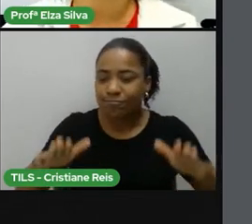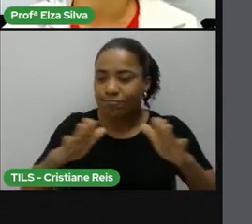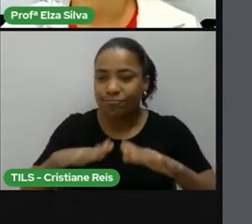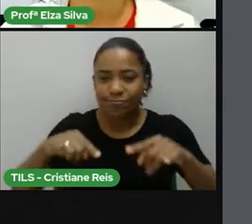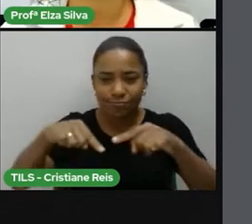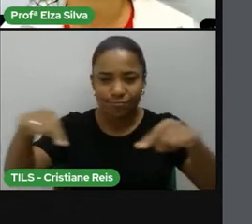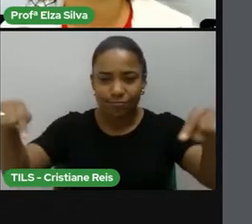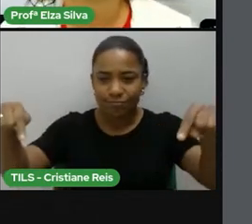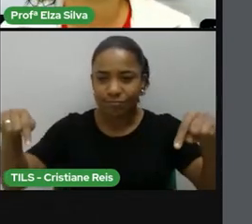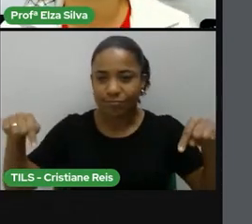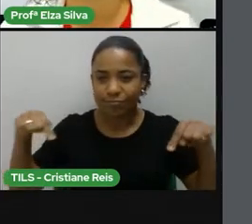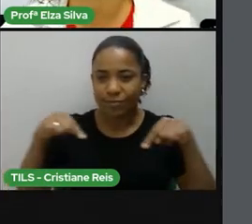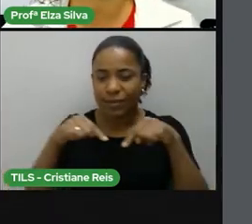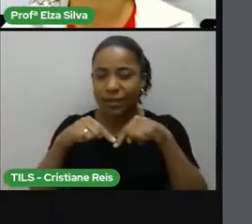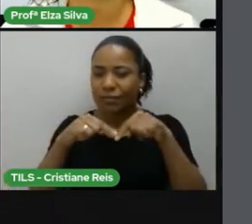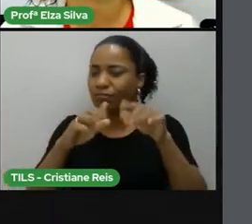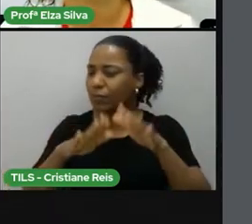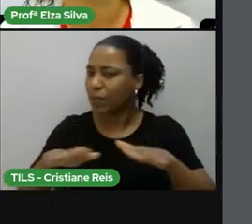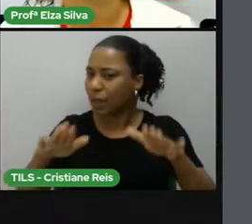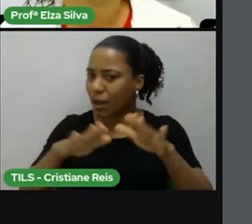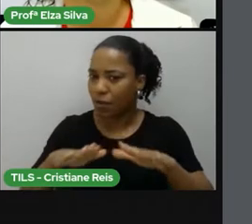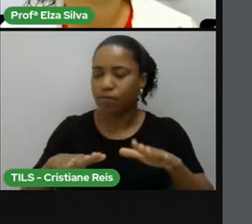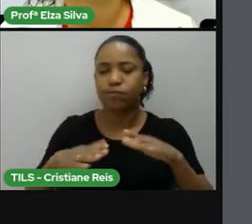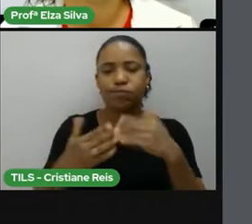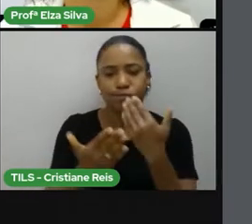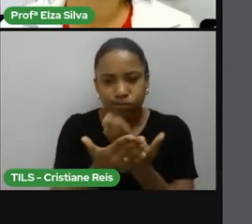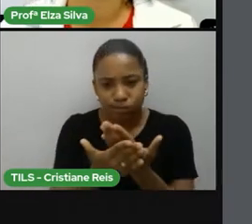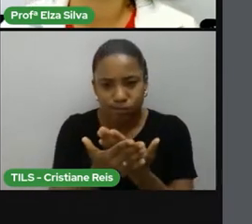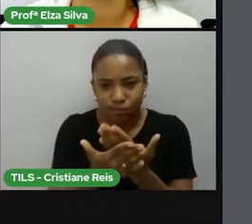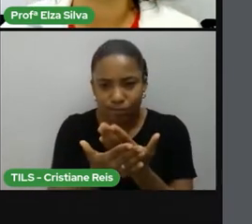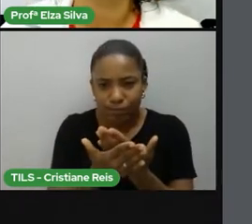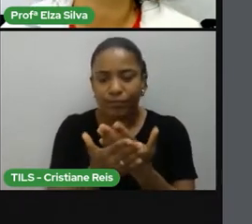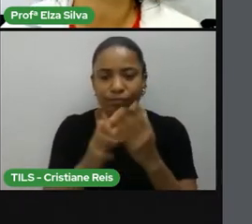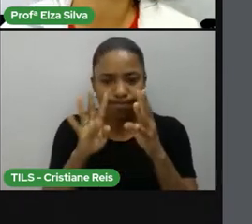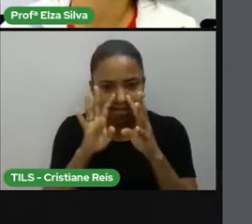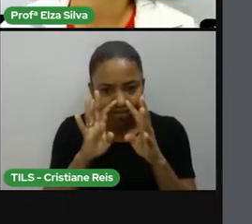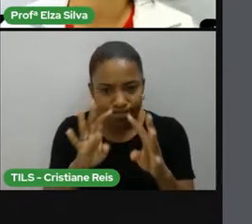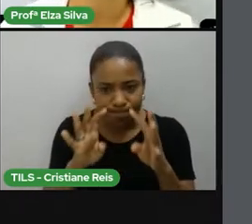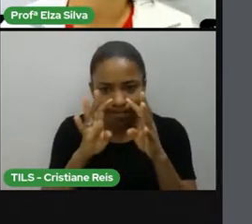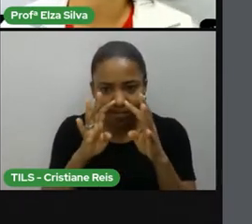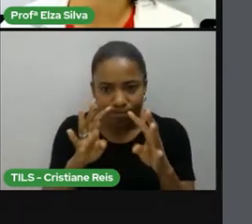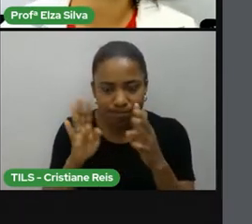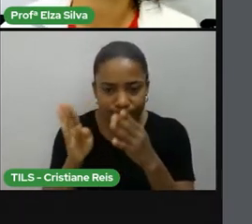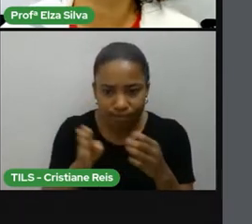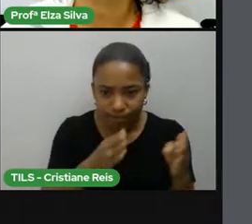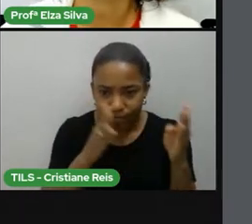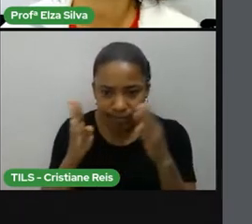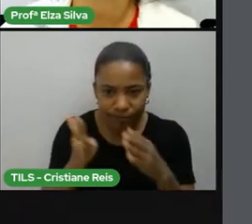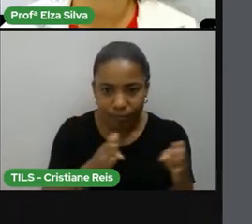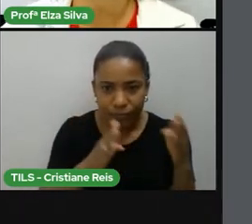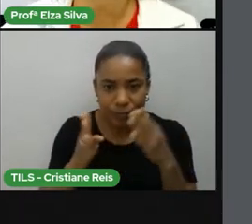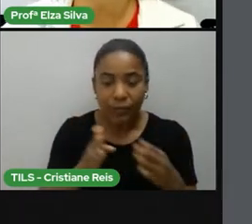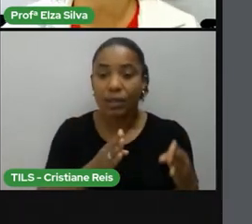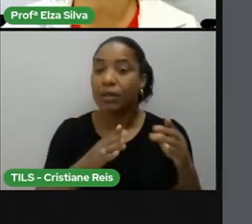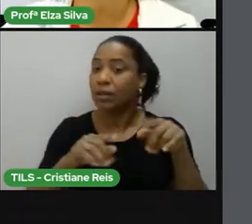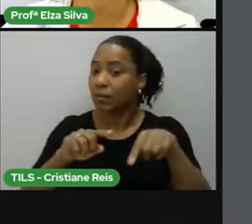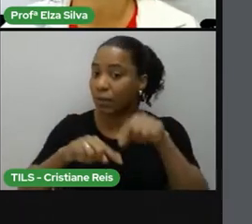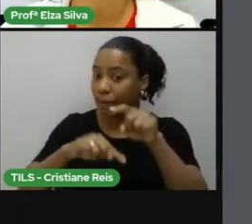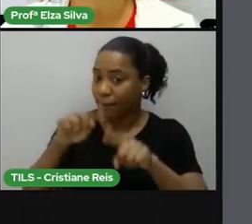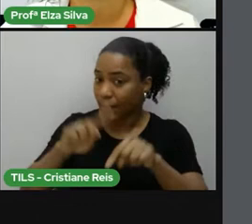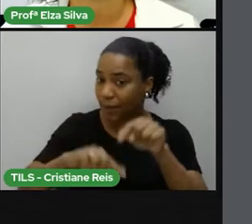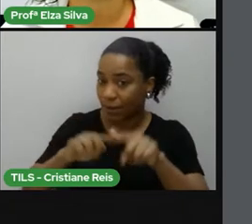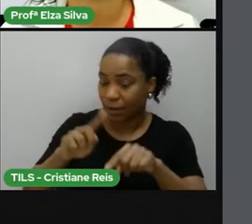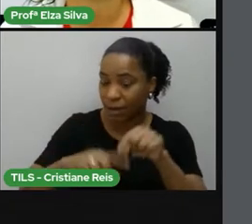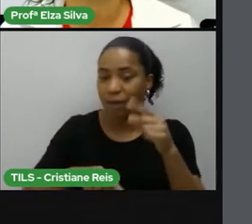porque isso vai ajudar na sua concentração. Separe todos os materiais que você considera necessários